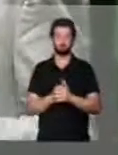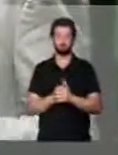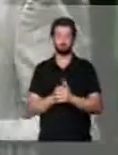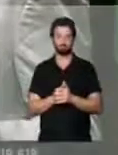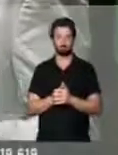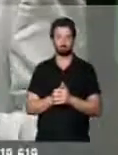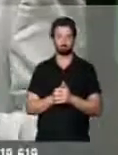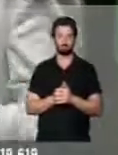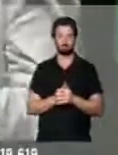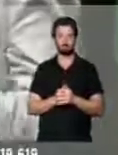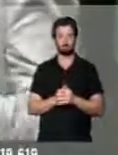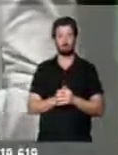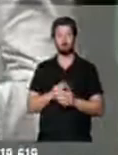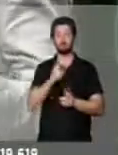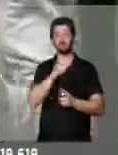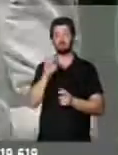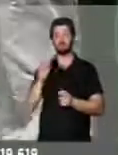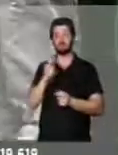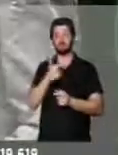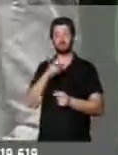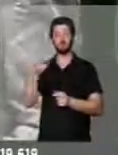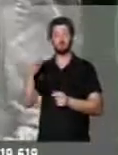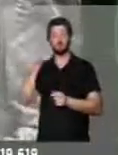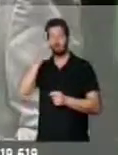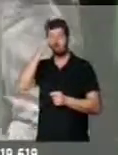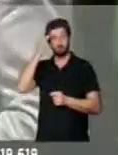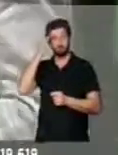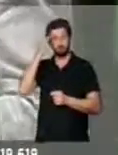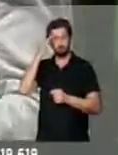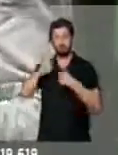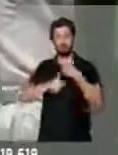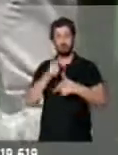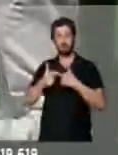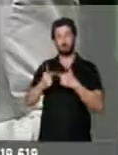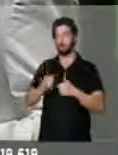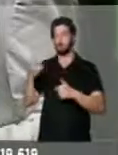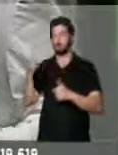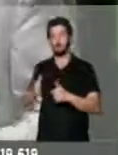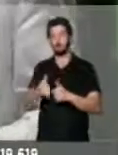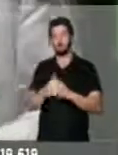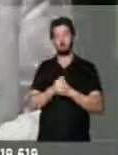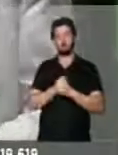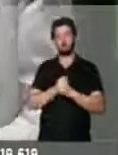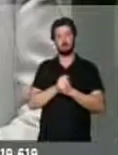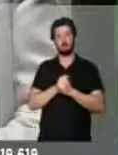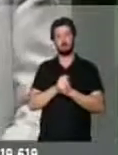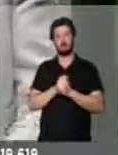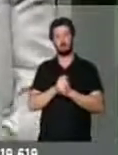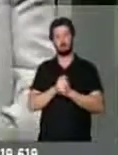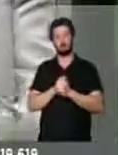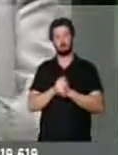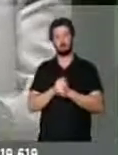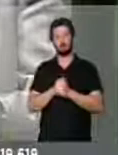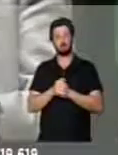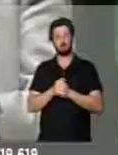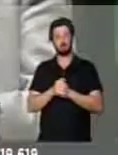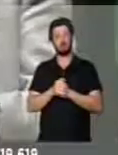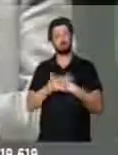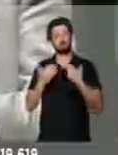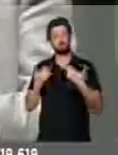Eles põem 100, 200 sanfoneiros participando de festivais. Eu, então,